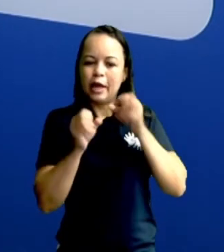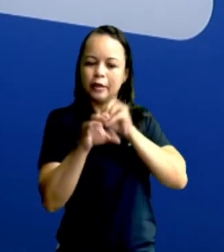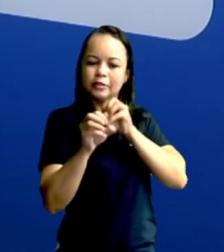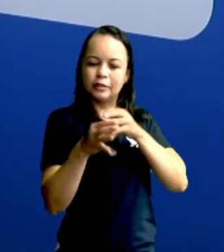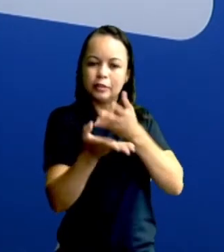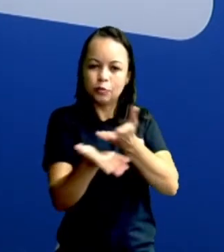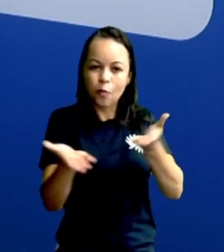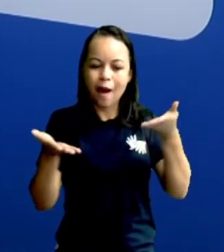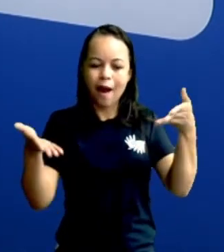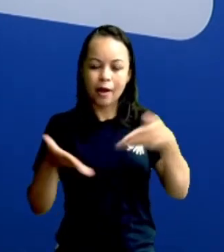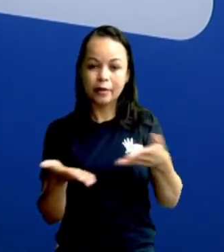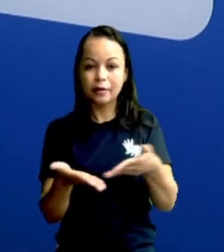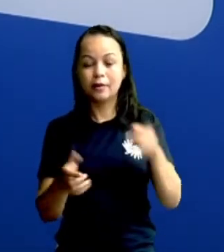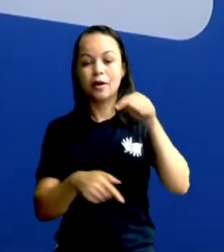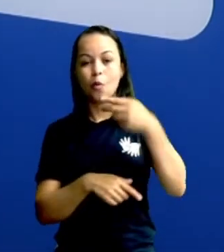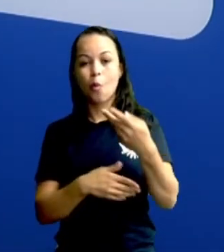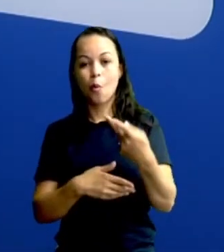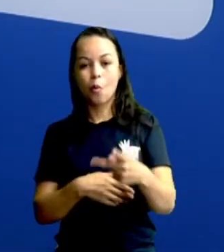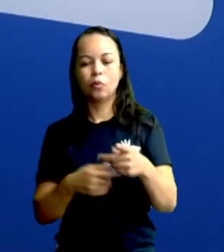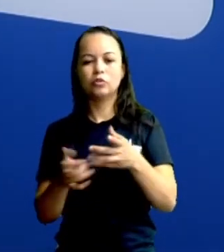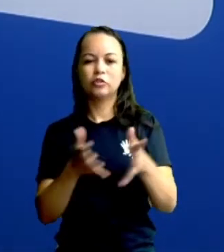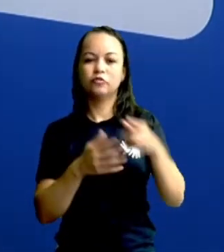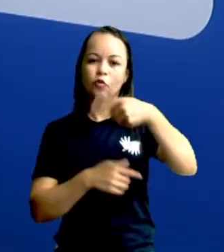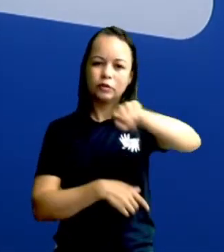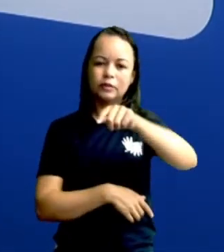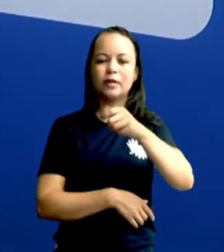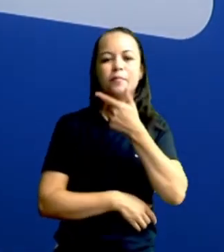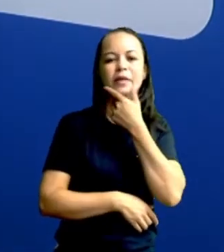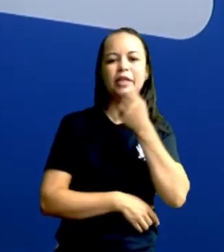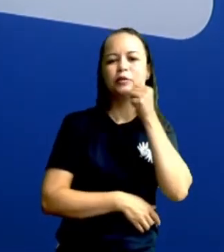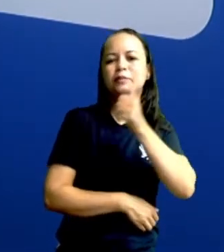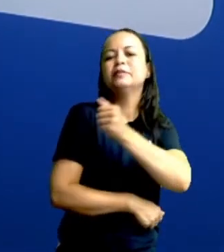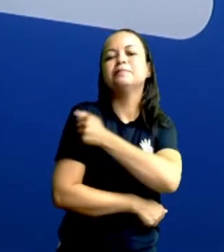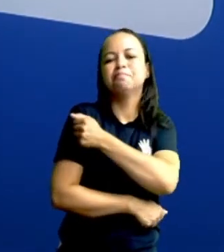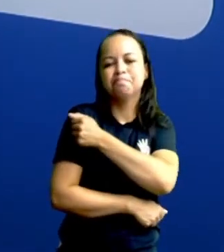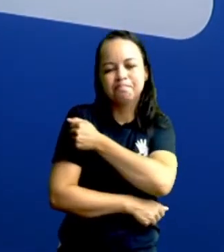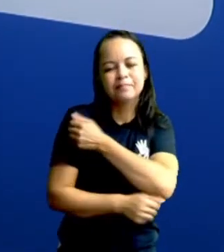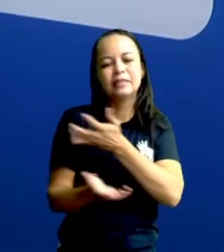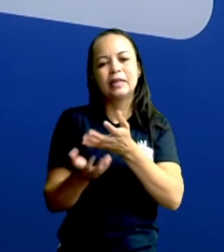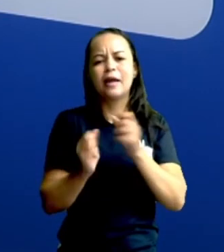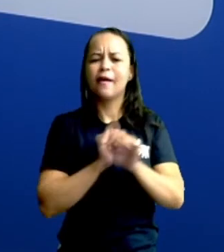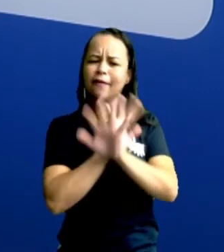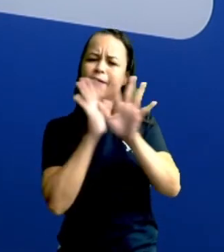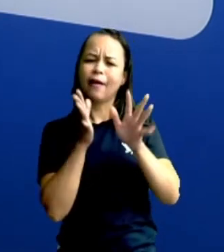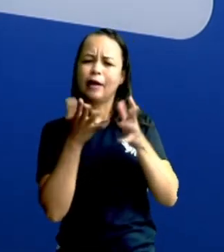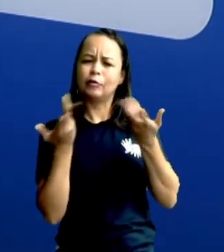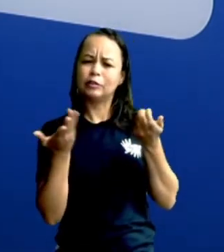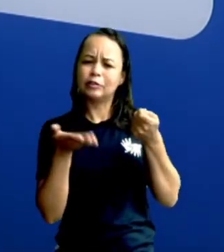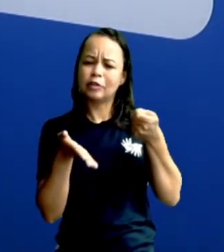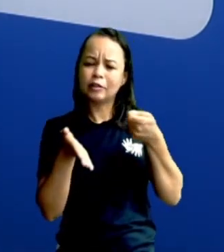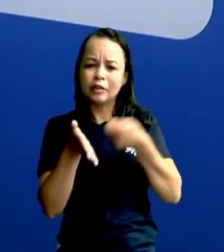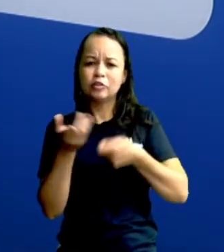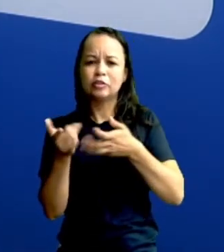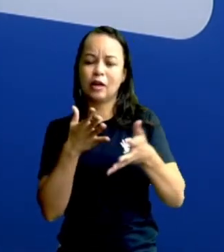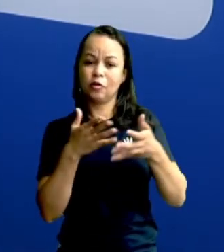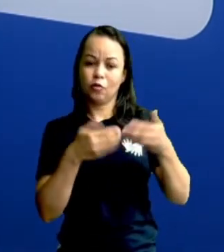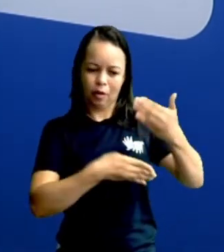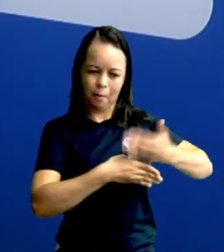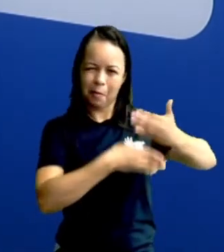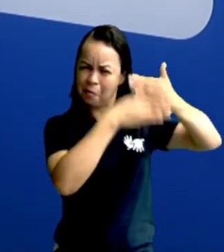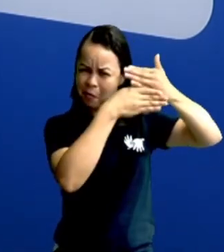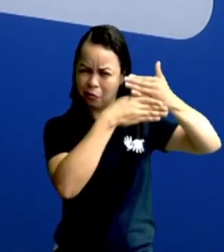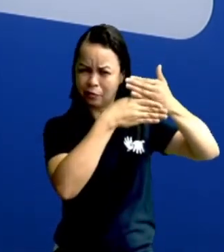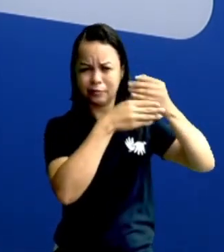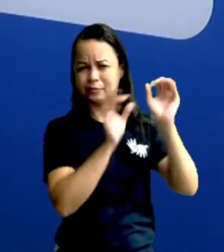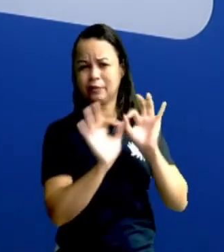e exclusivo objetivo, você é aluno e você é aluno. E claro, eu não poderia deixar de registrar que nós não viemos aqui para construir muros,